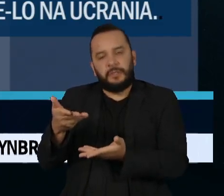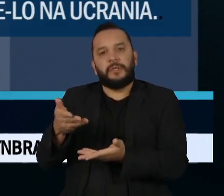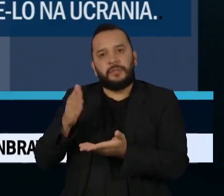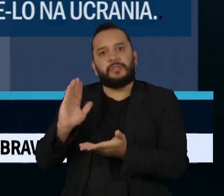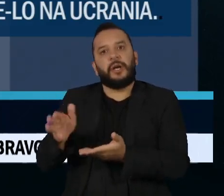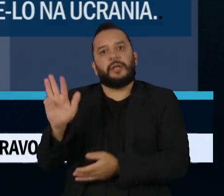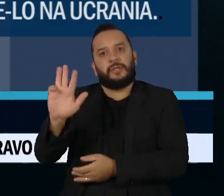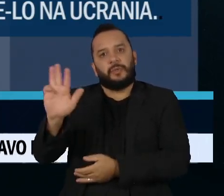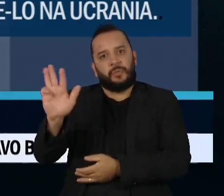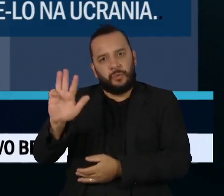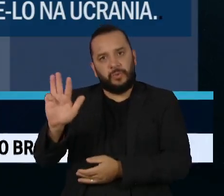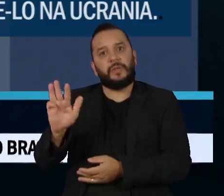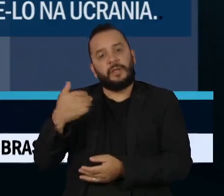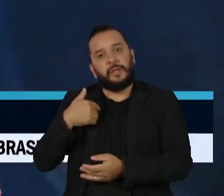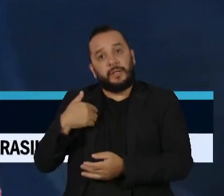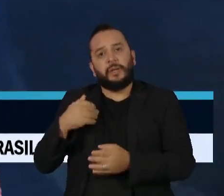uma visita oficial à Kiev.